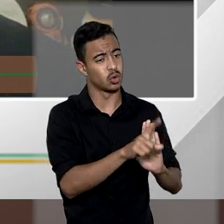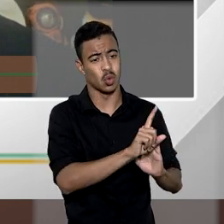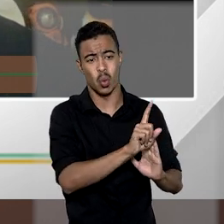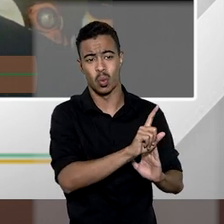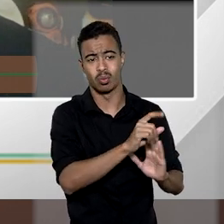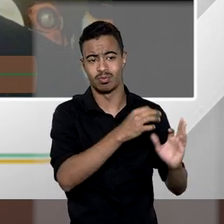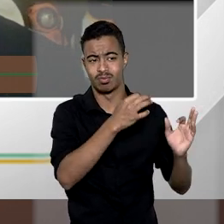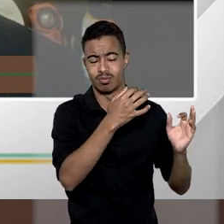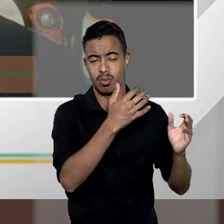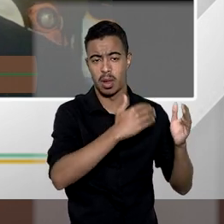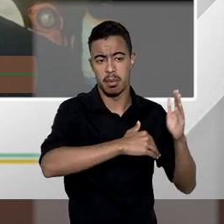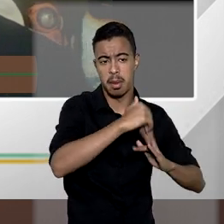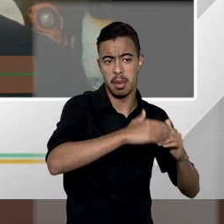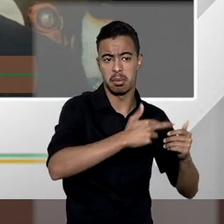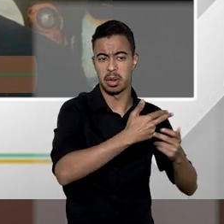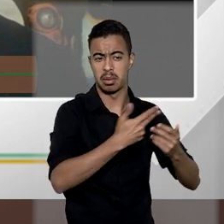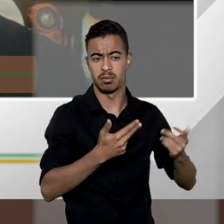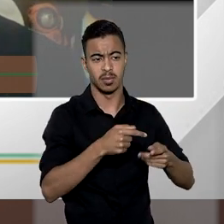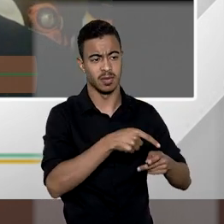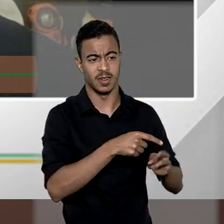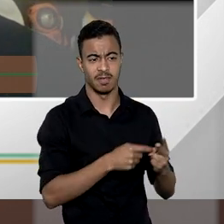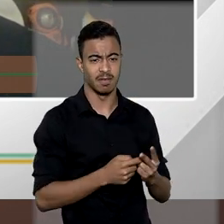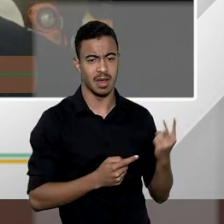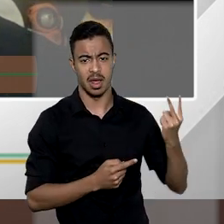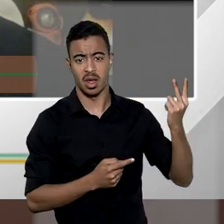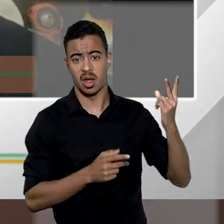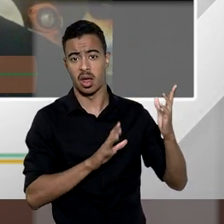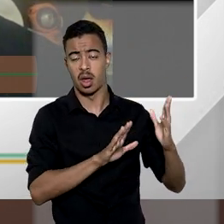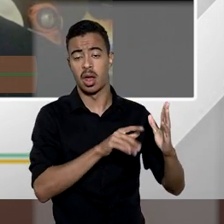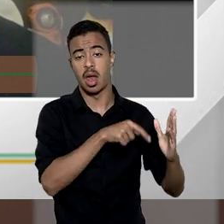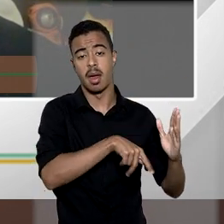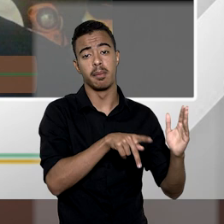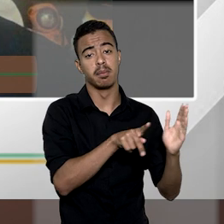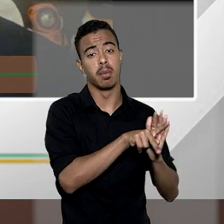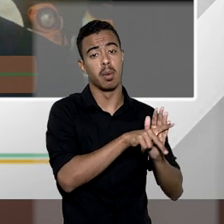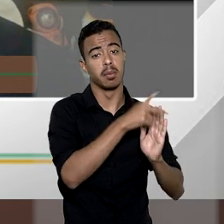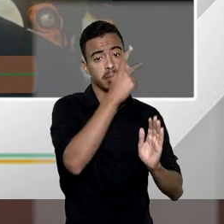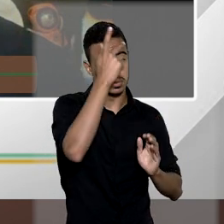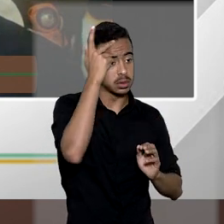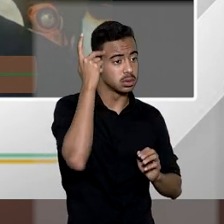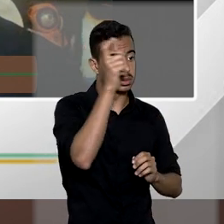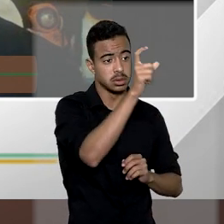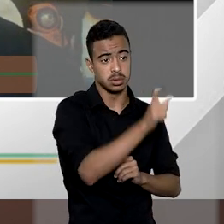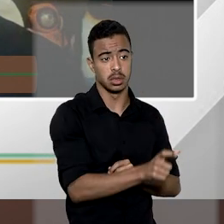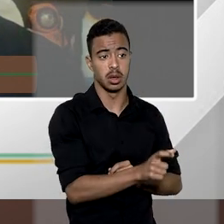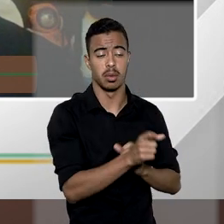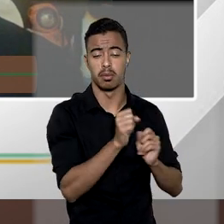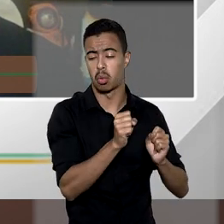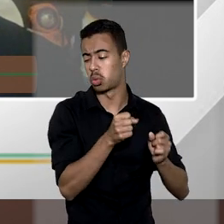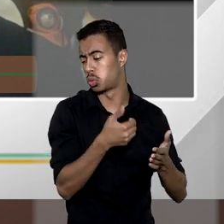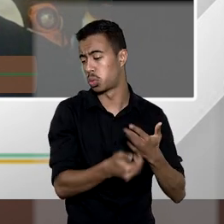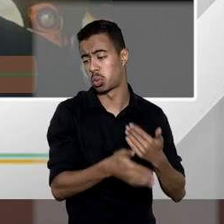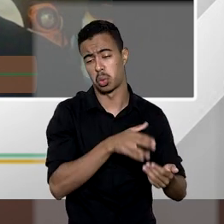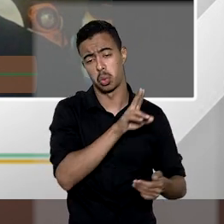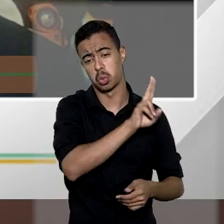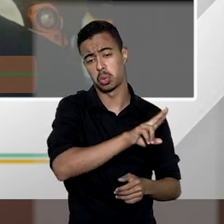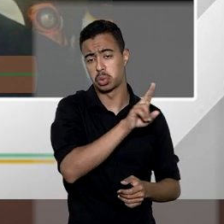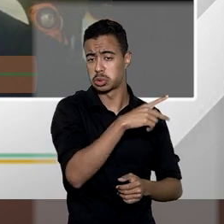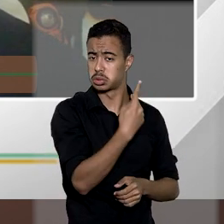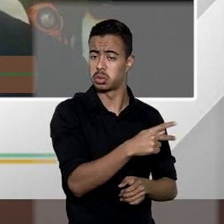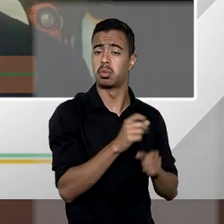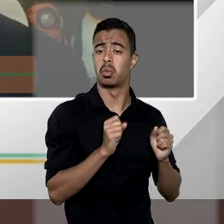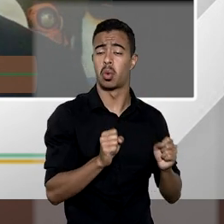opção do proprietário que pode inclusive a qualquer momento fazer a sua utilização